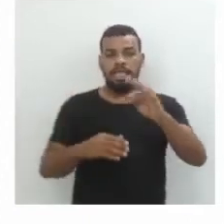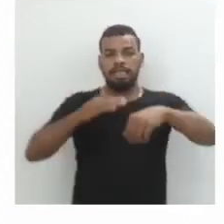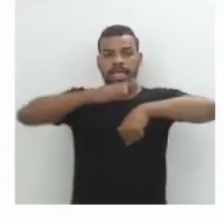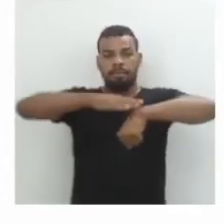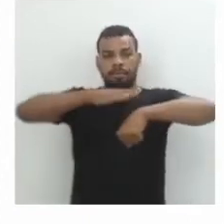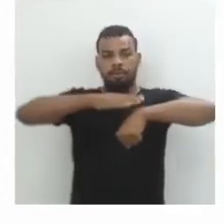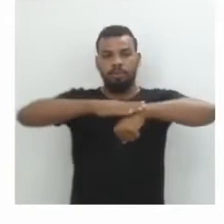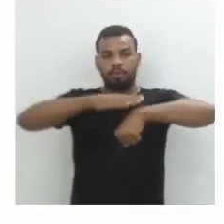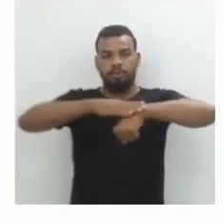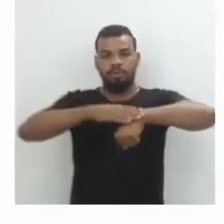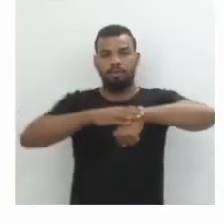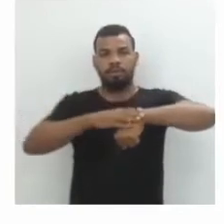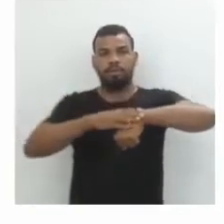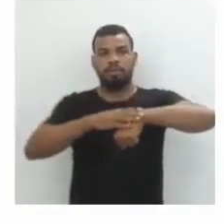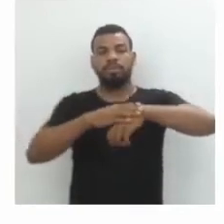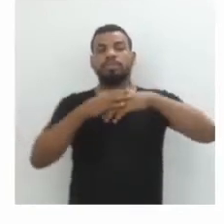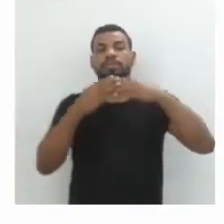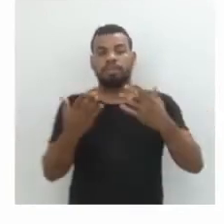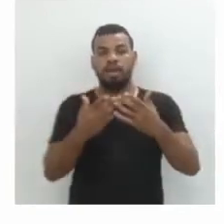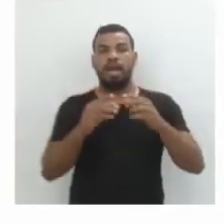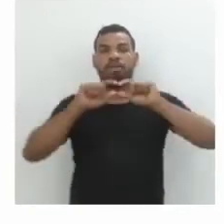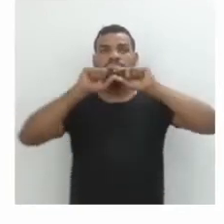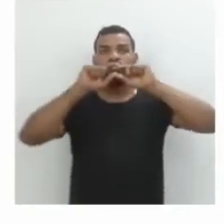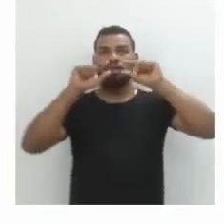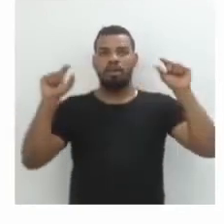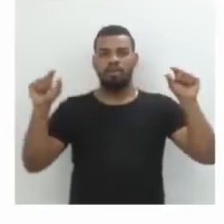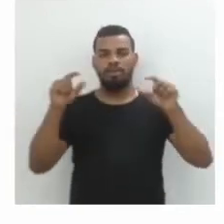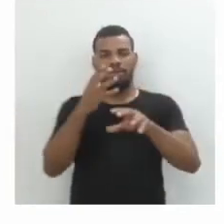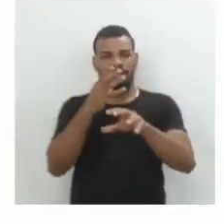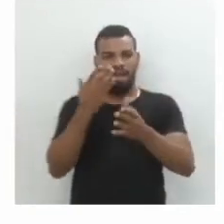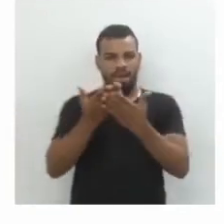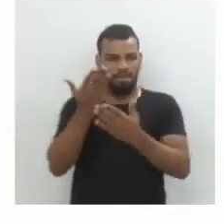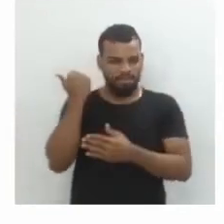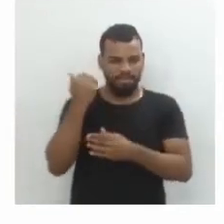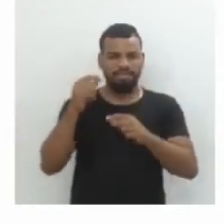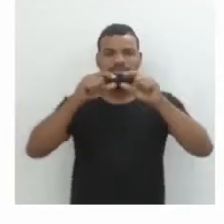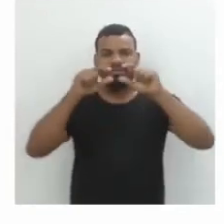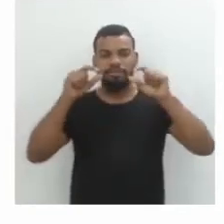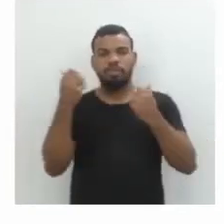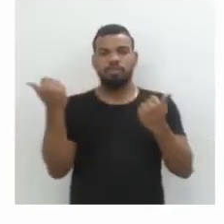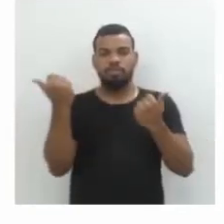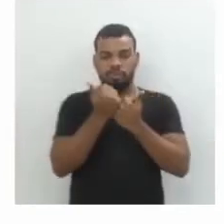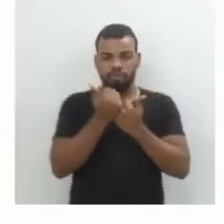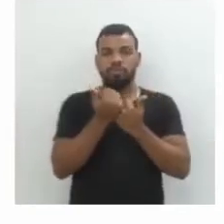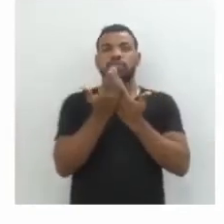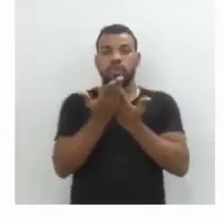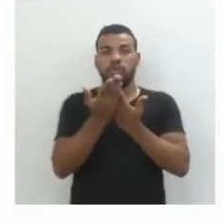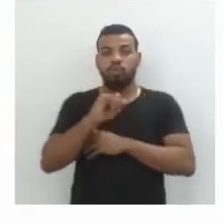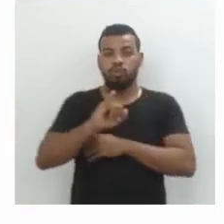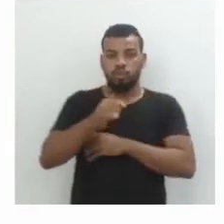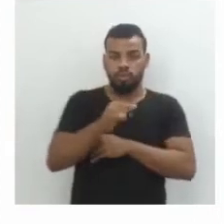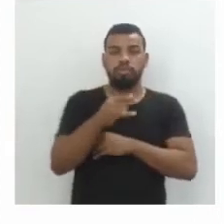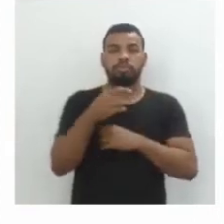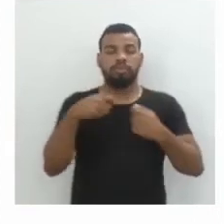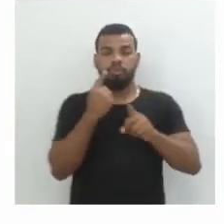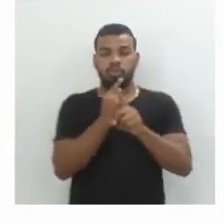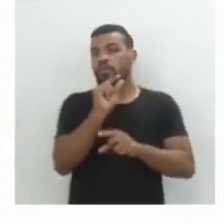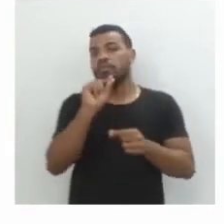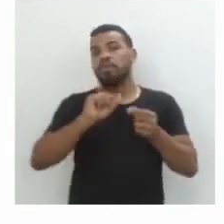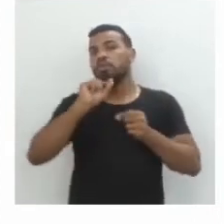Quando eu vou substituir naquela forma geral que a gente aprendeu na aula passada? Então eu sei que para eu determinar os juros, eu vou